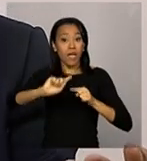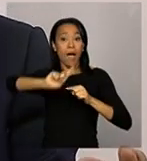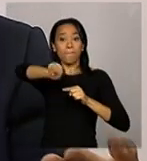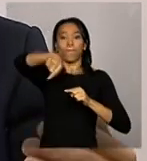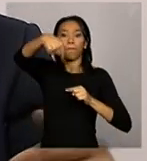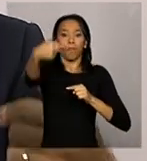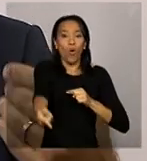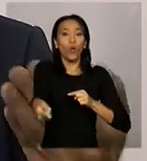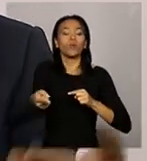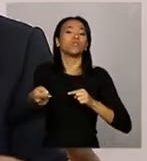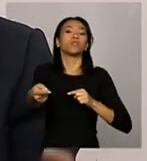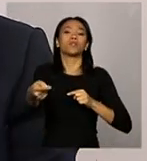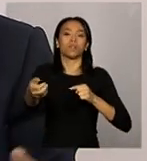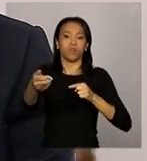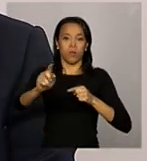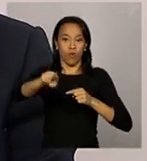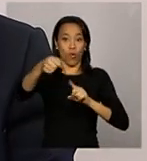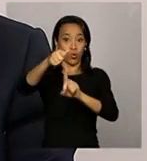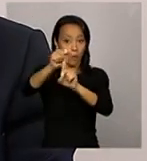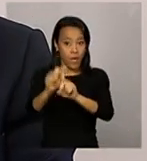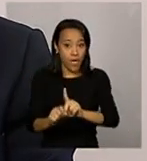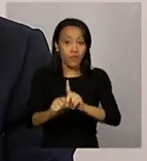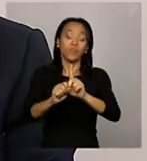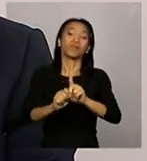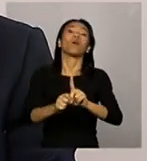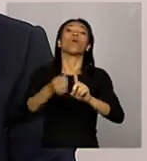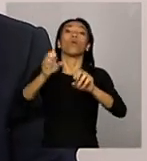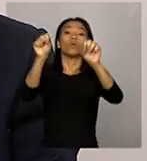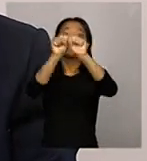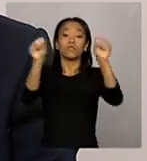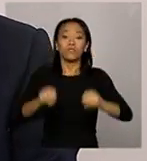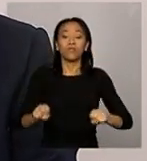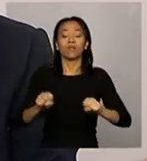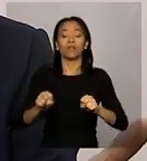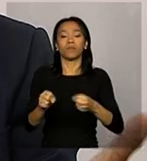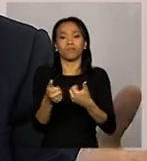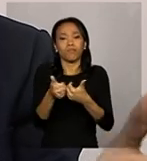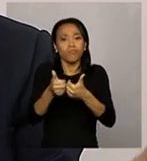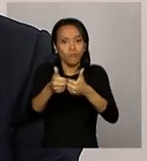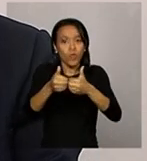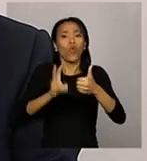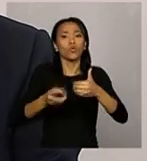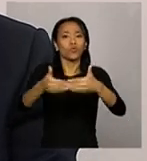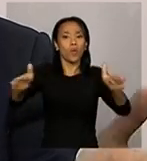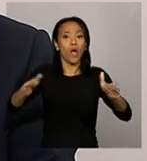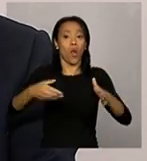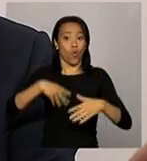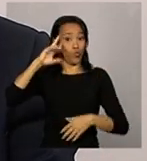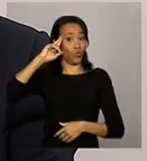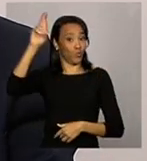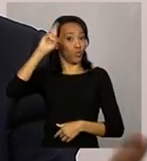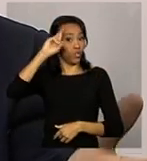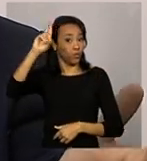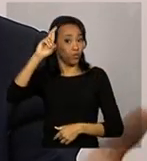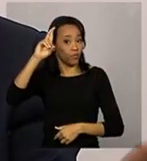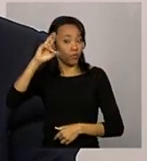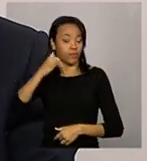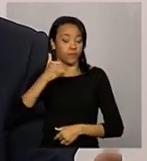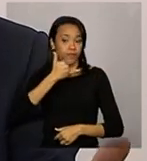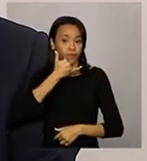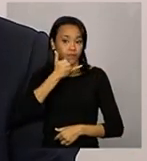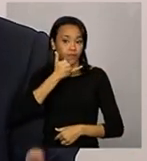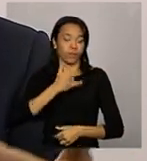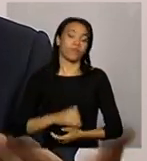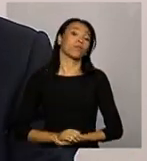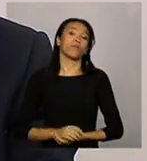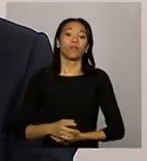o início do mês subsequente à disponibilização do sistema, o gestor municipal tenha esse prazo, perdão, o fundo municipal